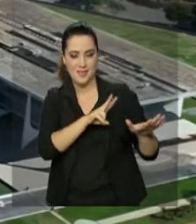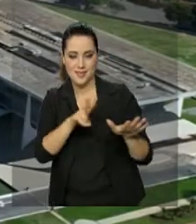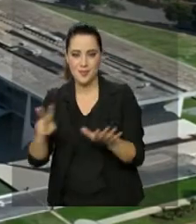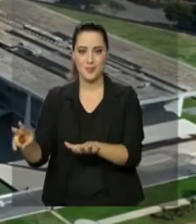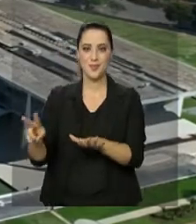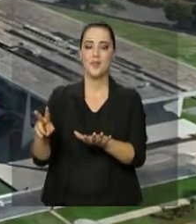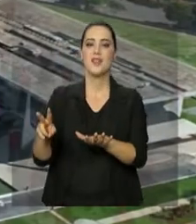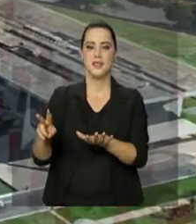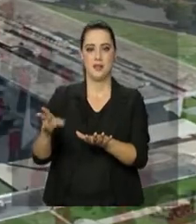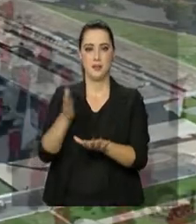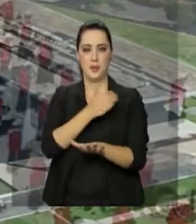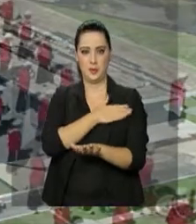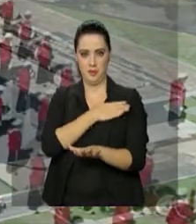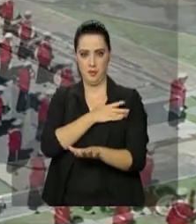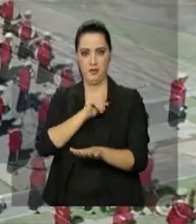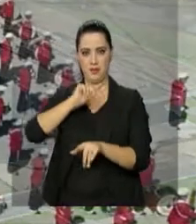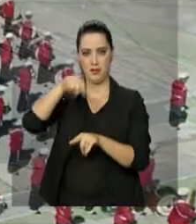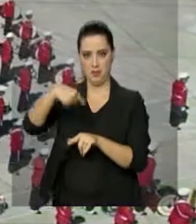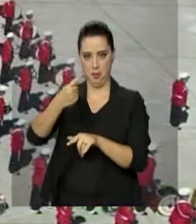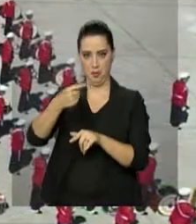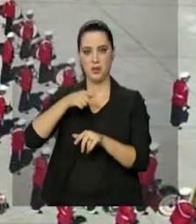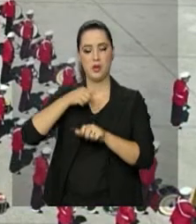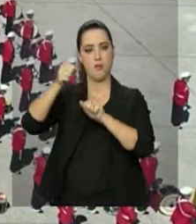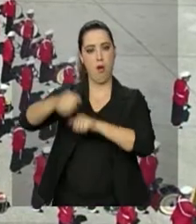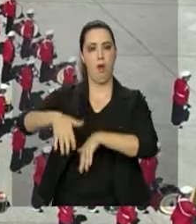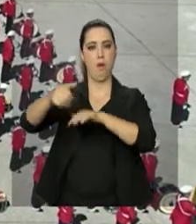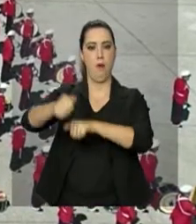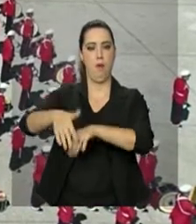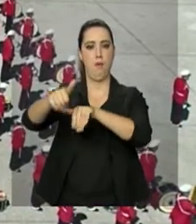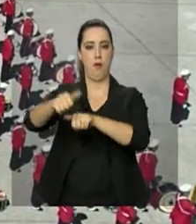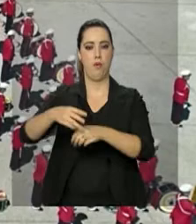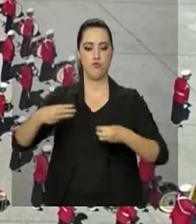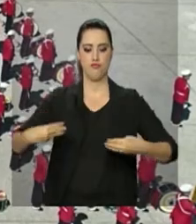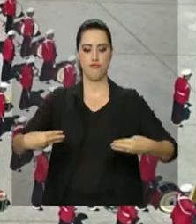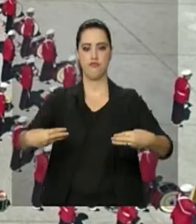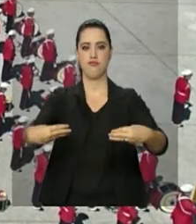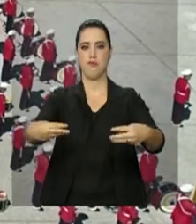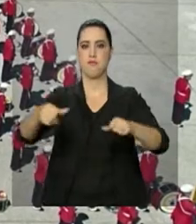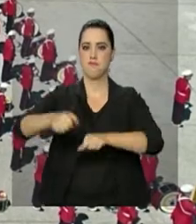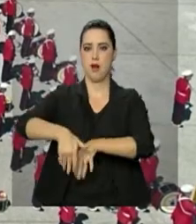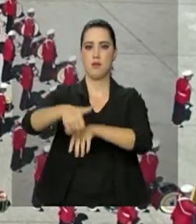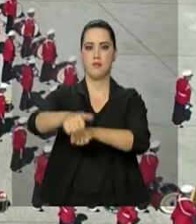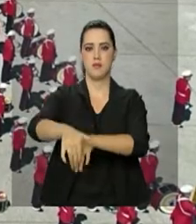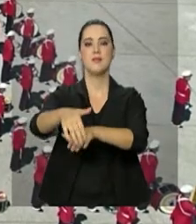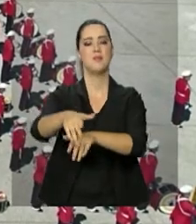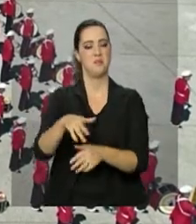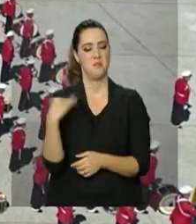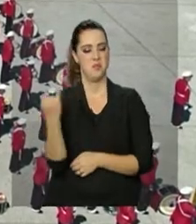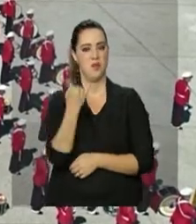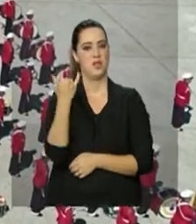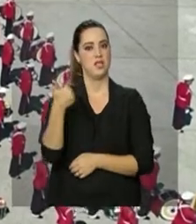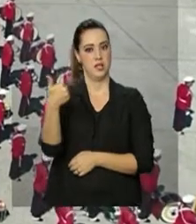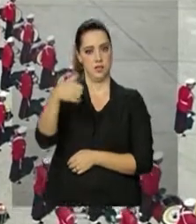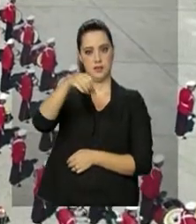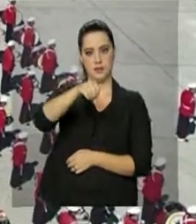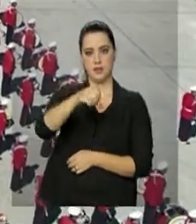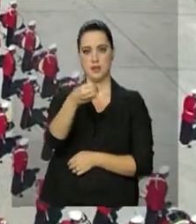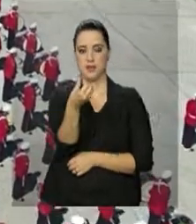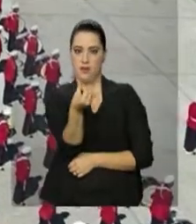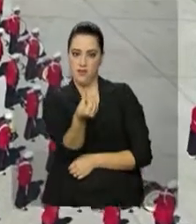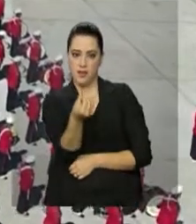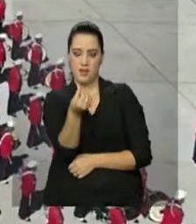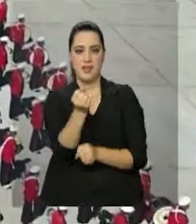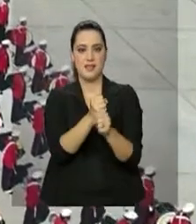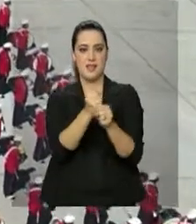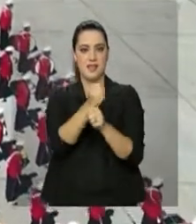-feira, com o desfile cívico-militar de 7 de setembro deste ano, que marca os 196 anos de independência